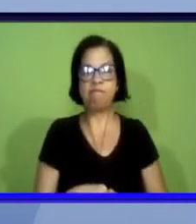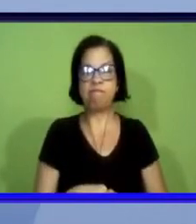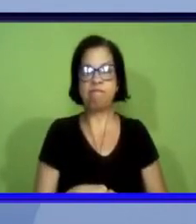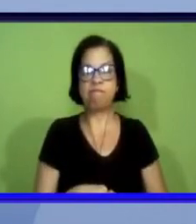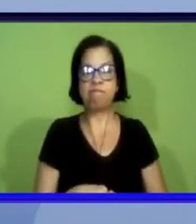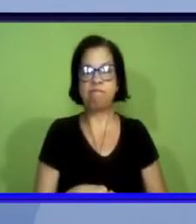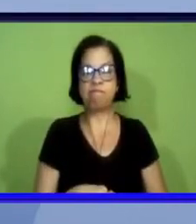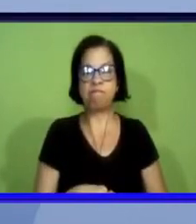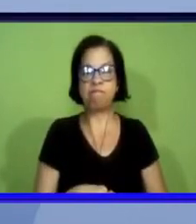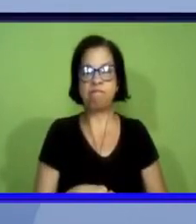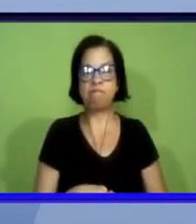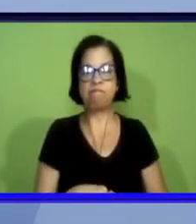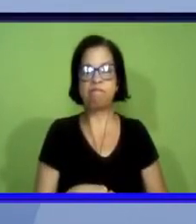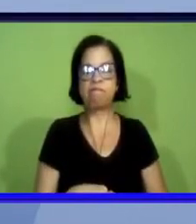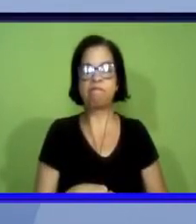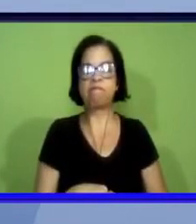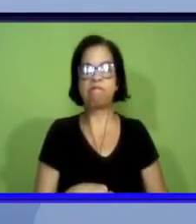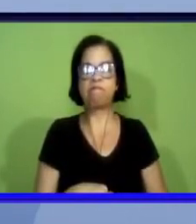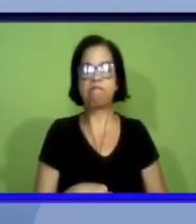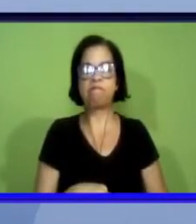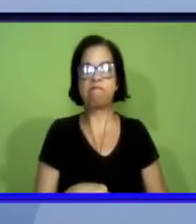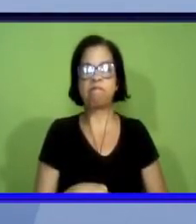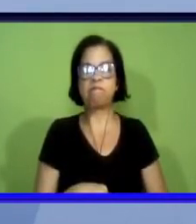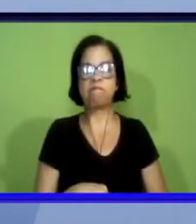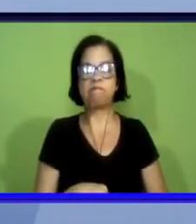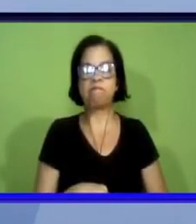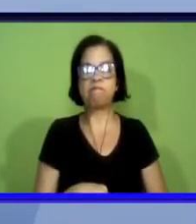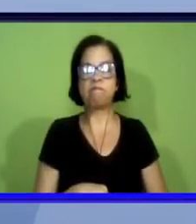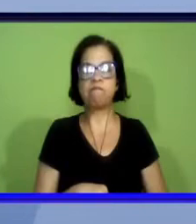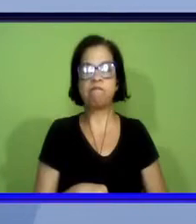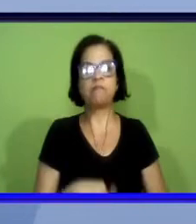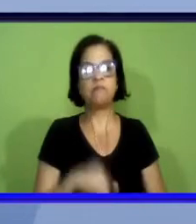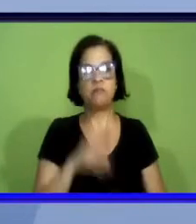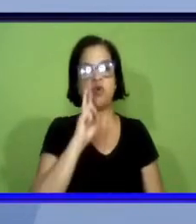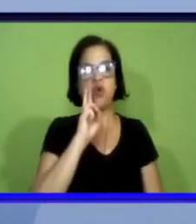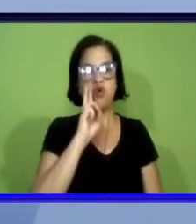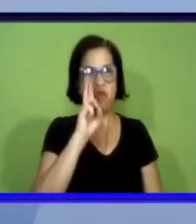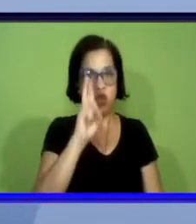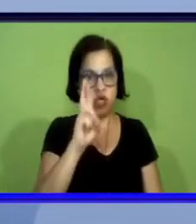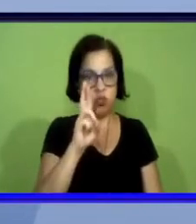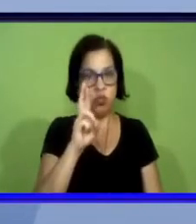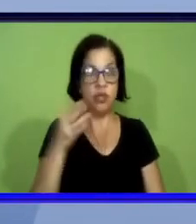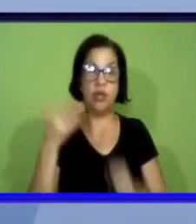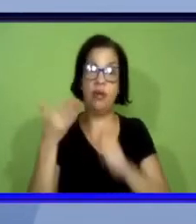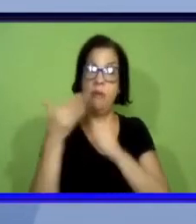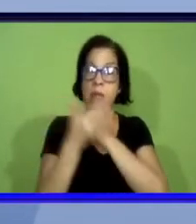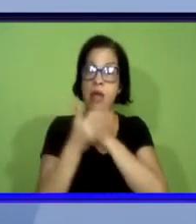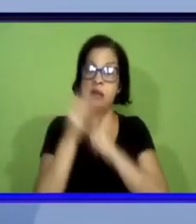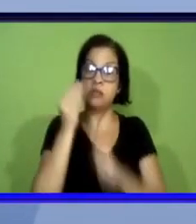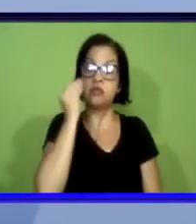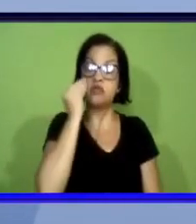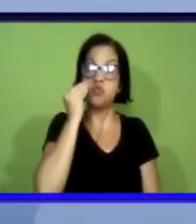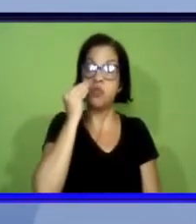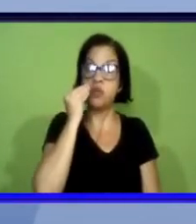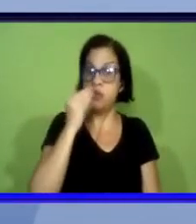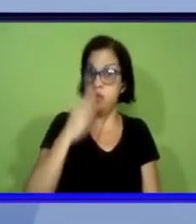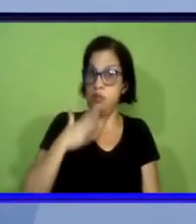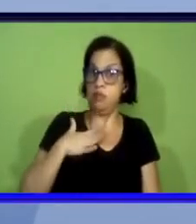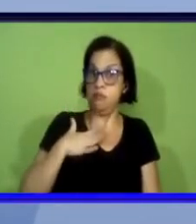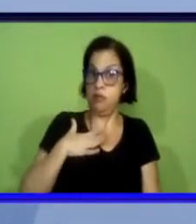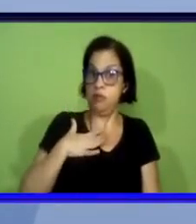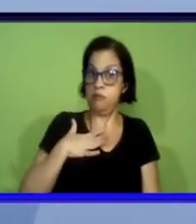e eu vou responder com base na minha experiência eu